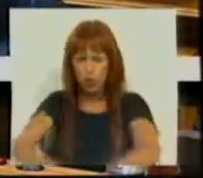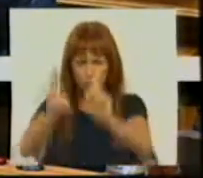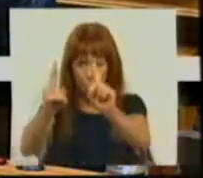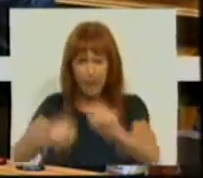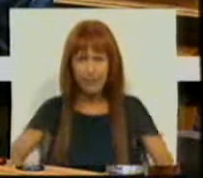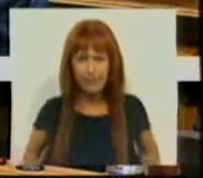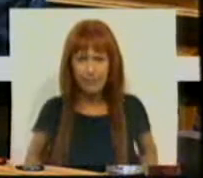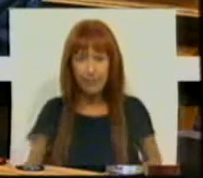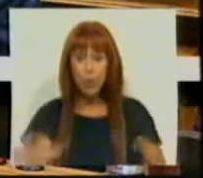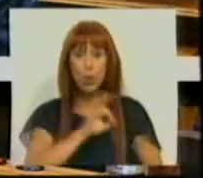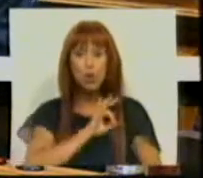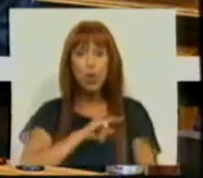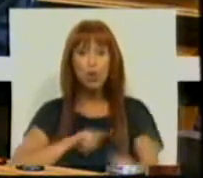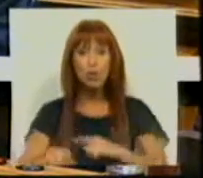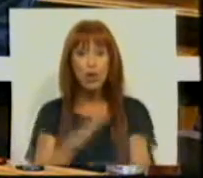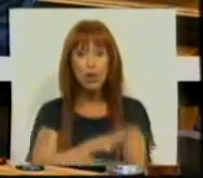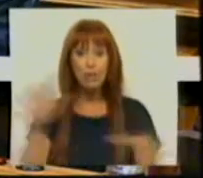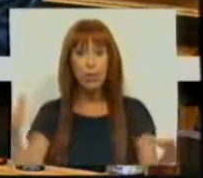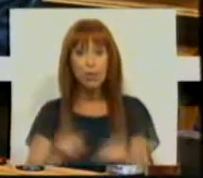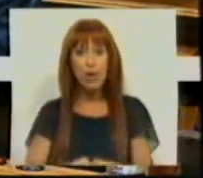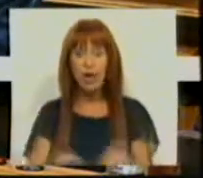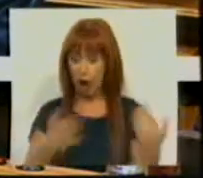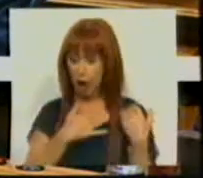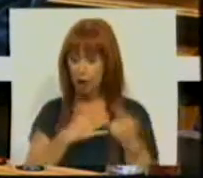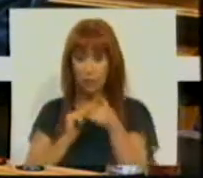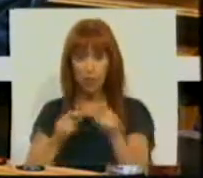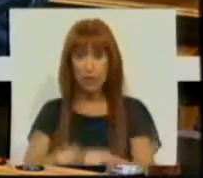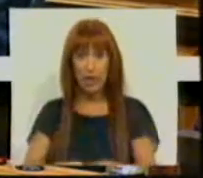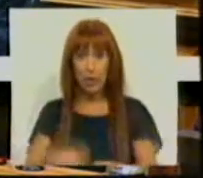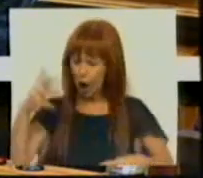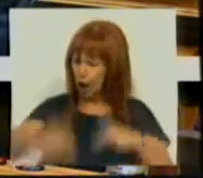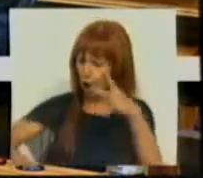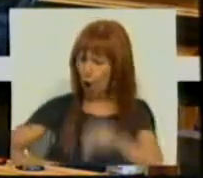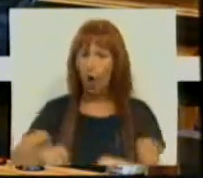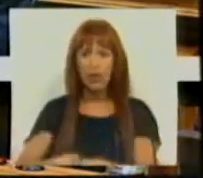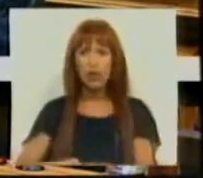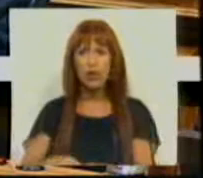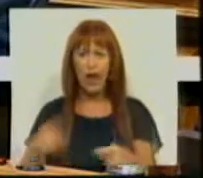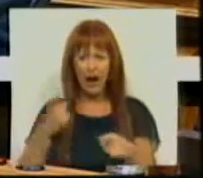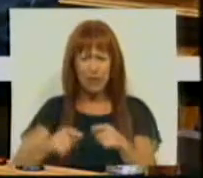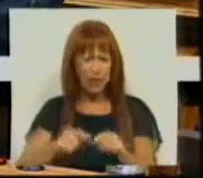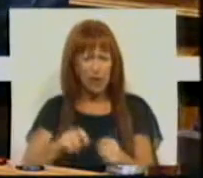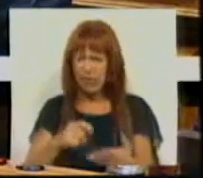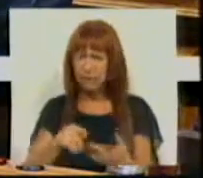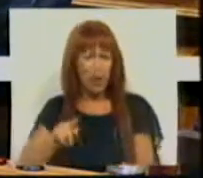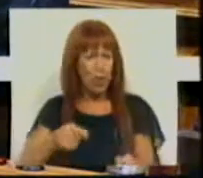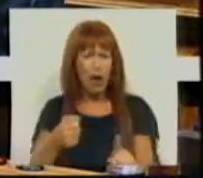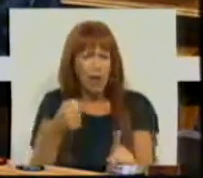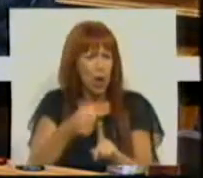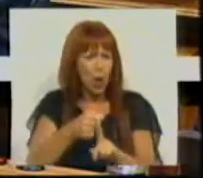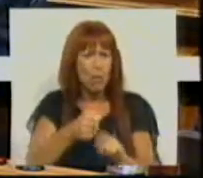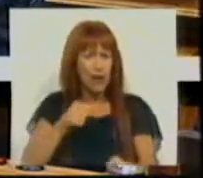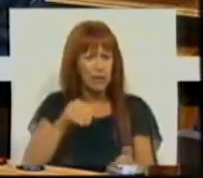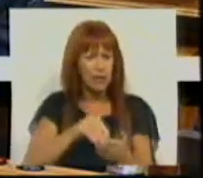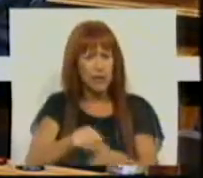Os senhores deputados da maioria, essa responsabilidade de terem cortado a prestação mais eficaz no combate à